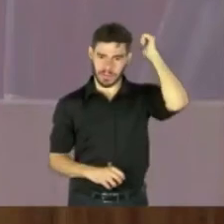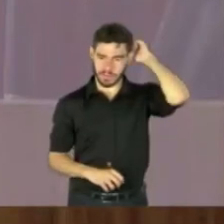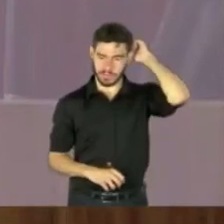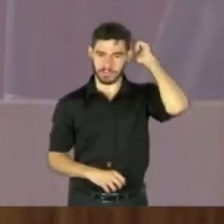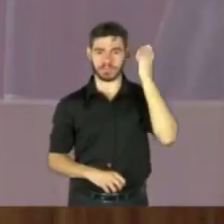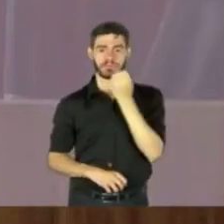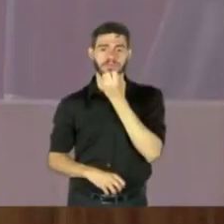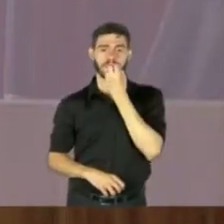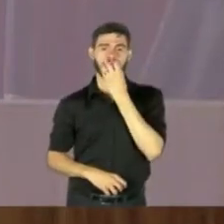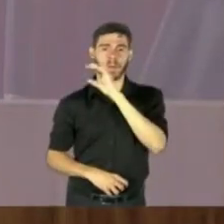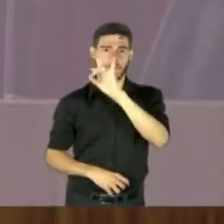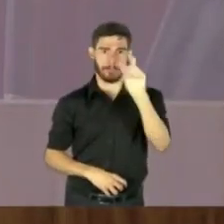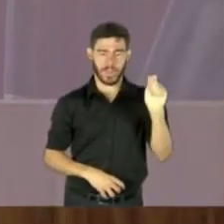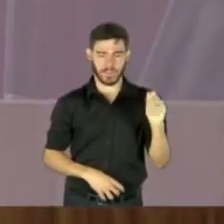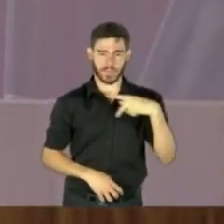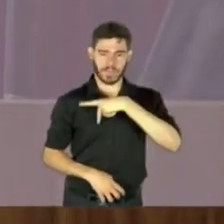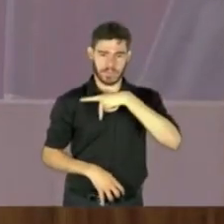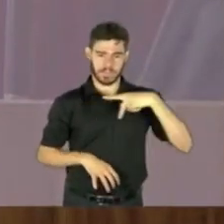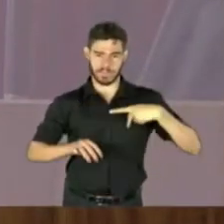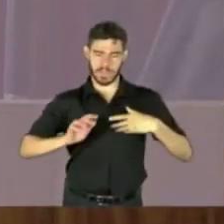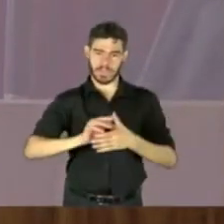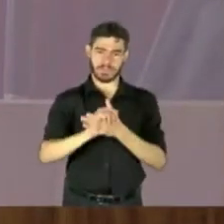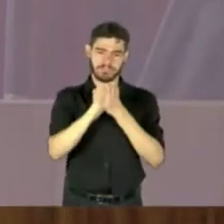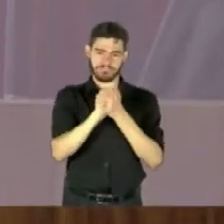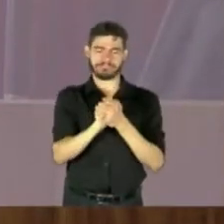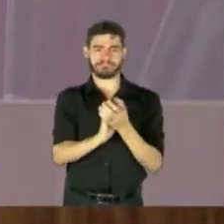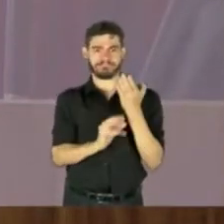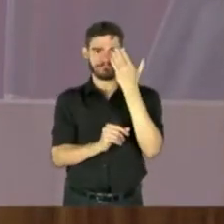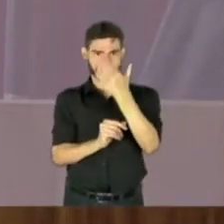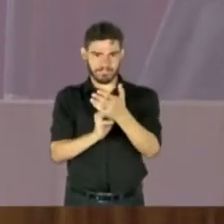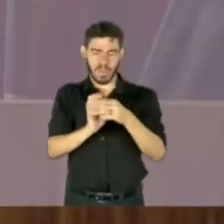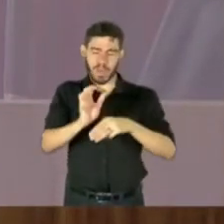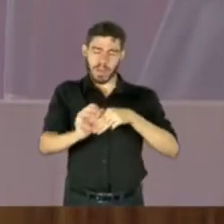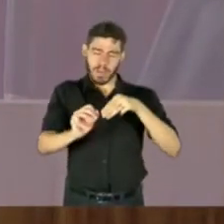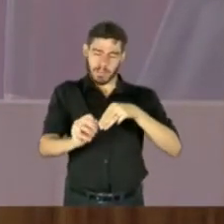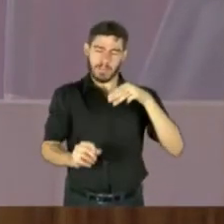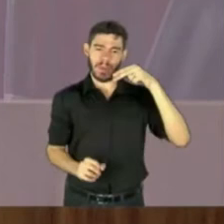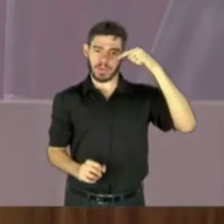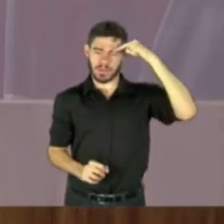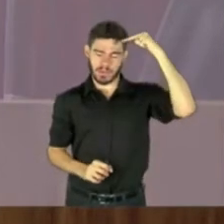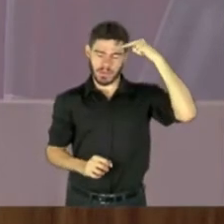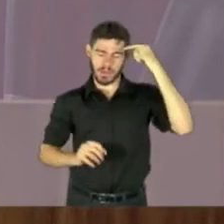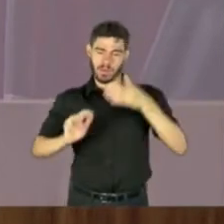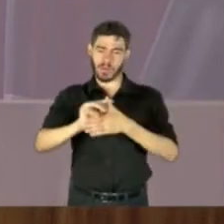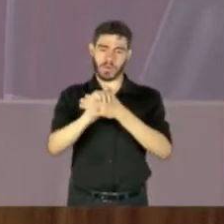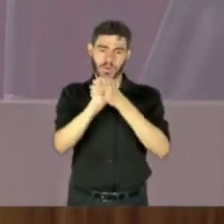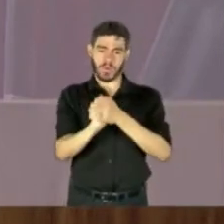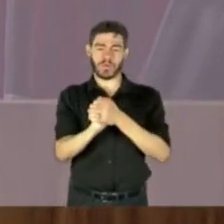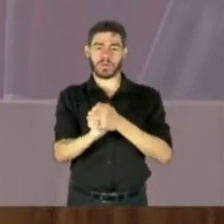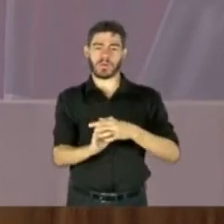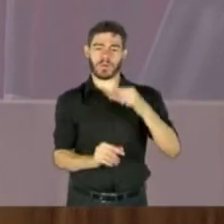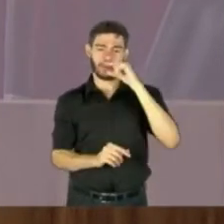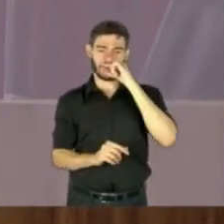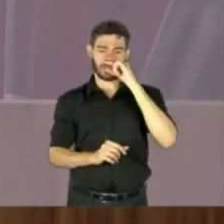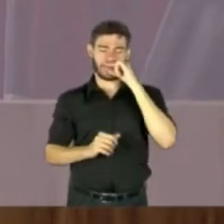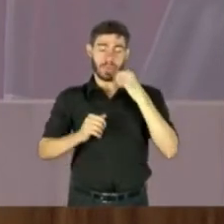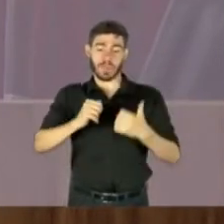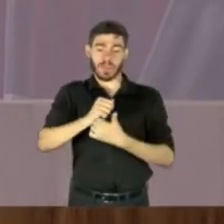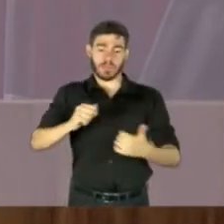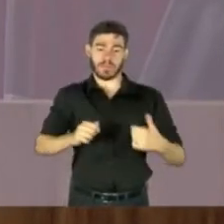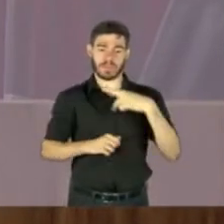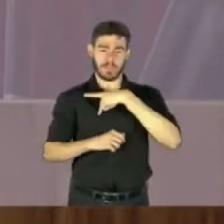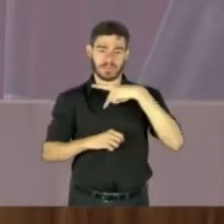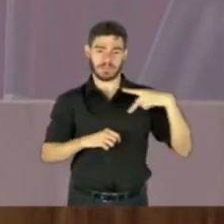Bom dia, bom dia, presidente. Cumprimento a vossa excelência, ministro Luiz Roberto Barroso, cumprimento o ministro Edson Fachin, vice-presidente,